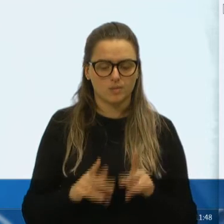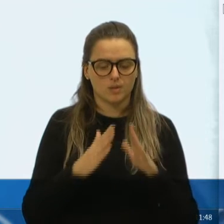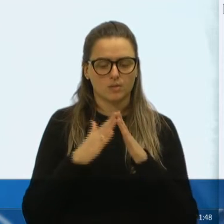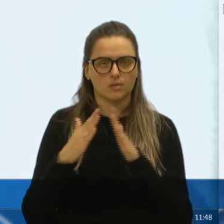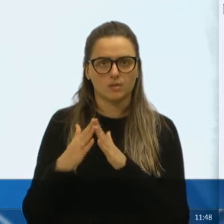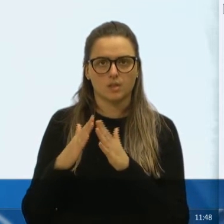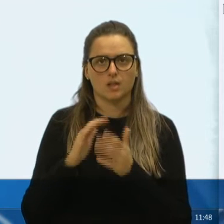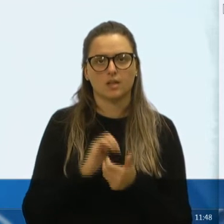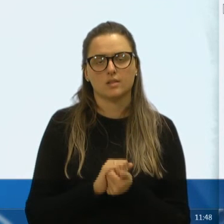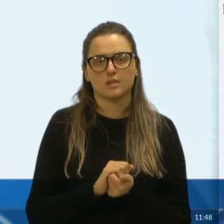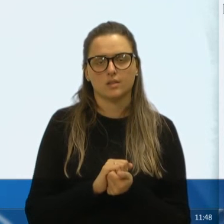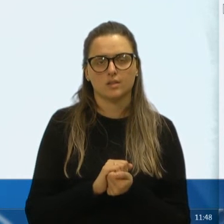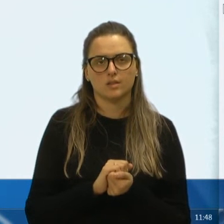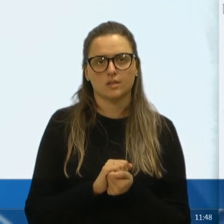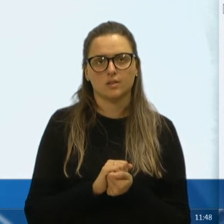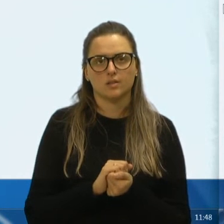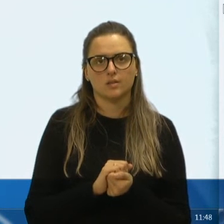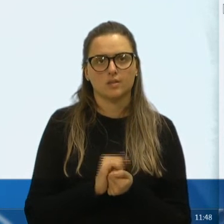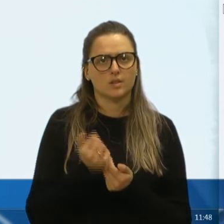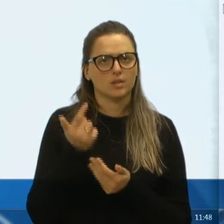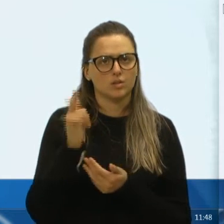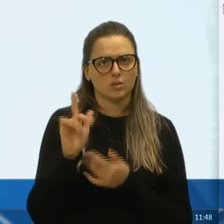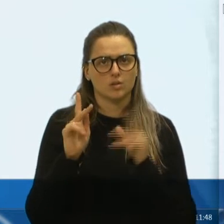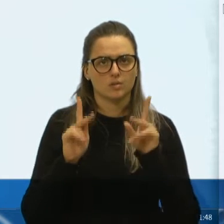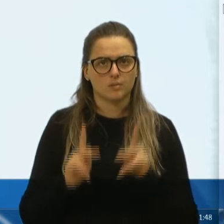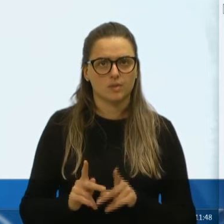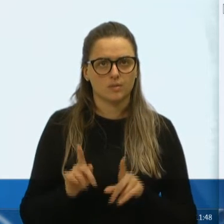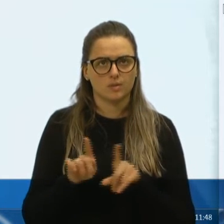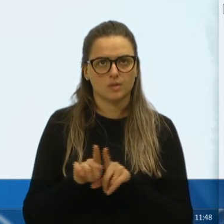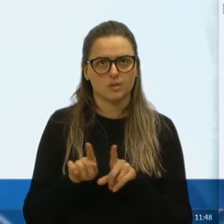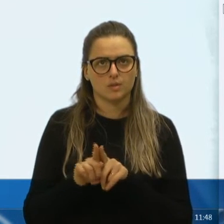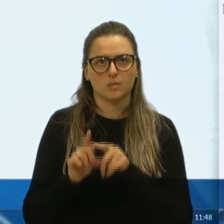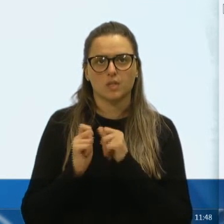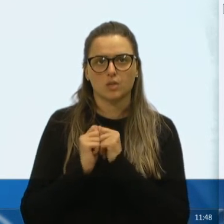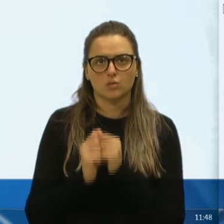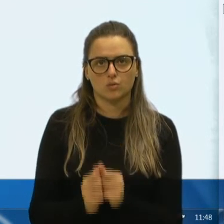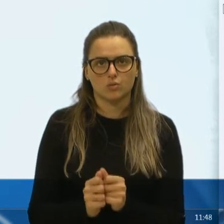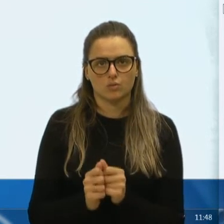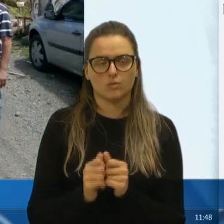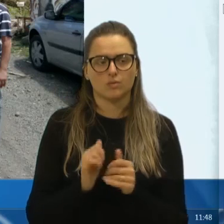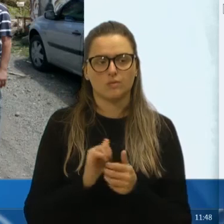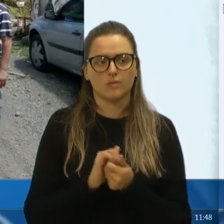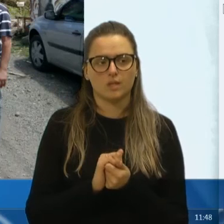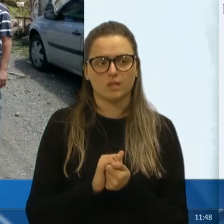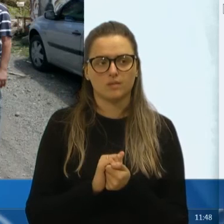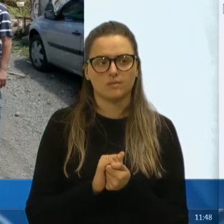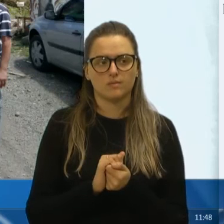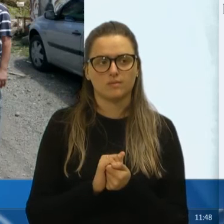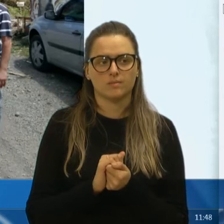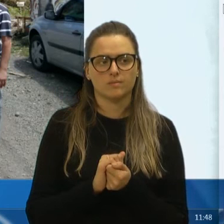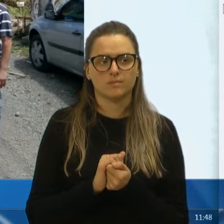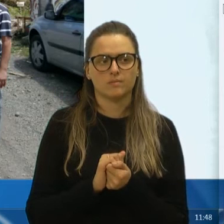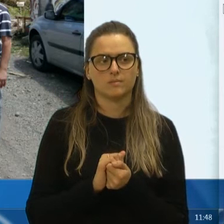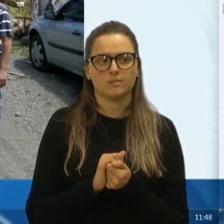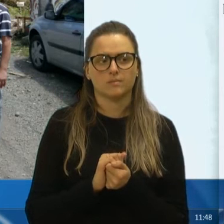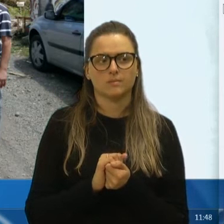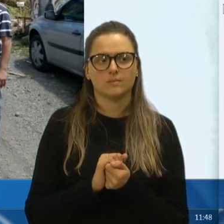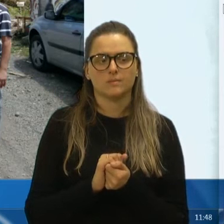Andarilho, e assim, de outros moradores que estiveram com a gente. E junto com o mercado, então,